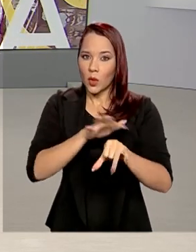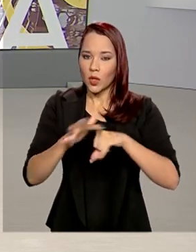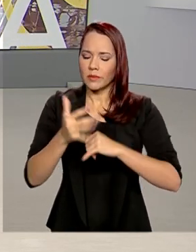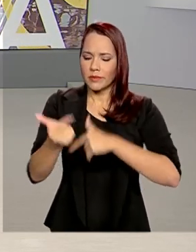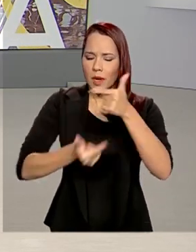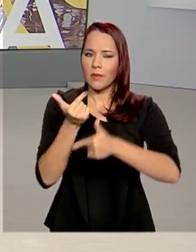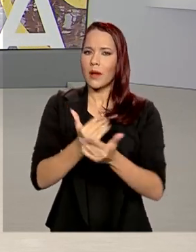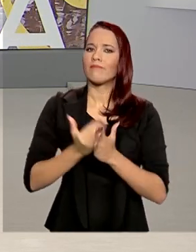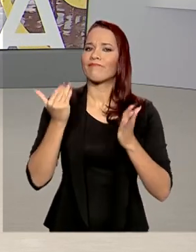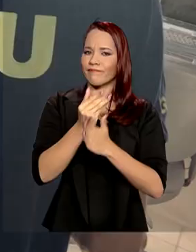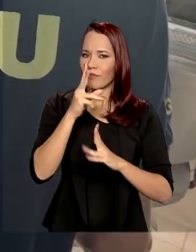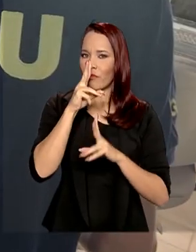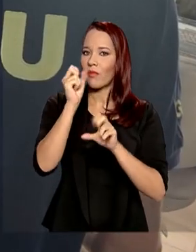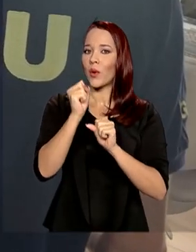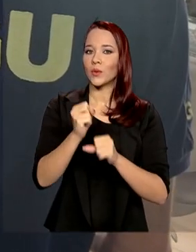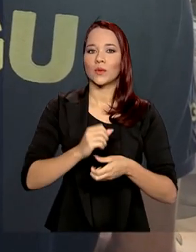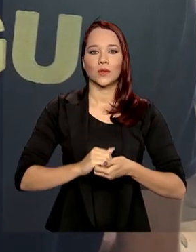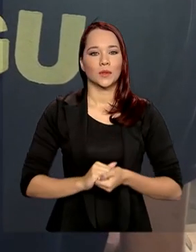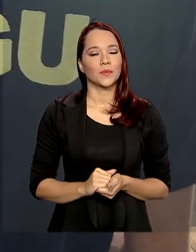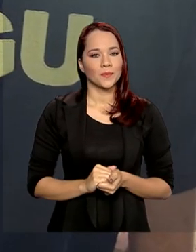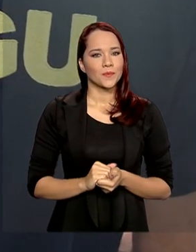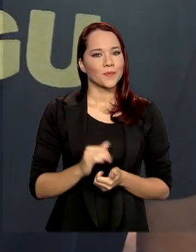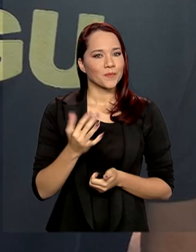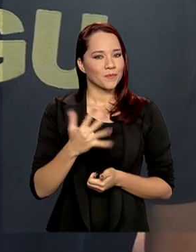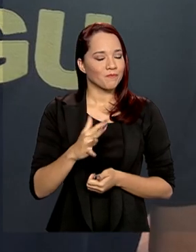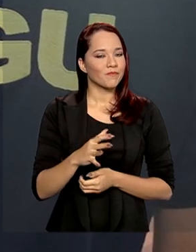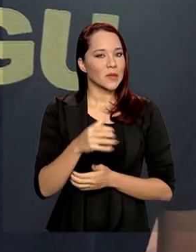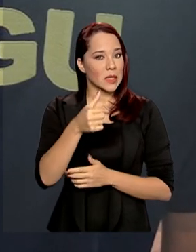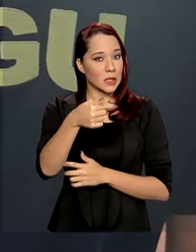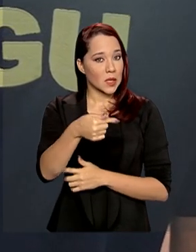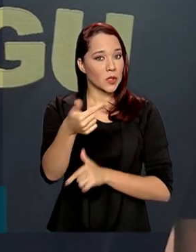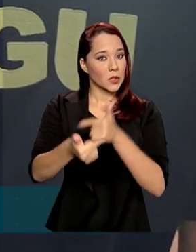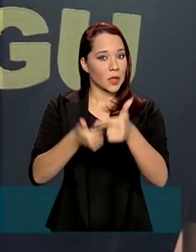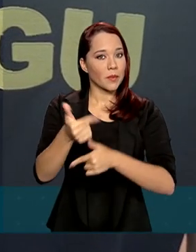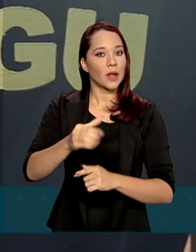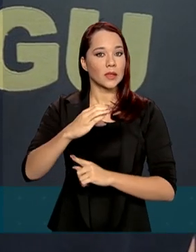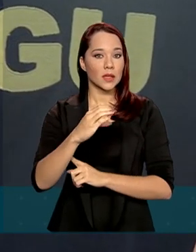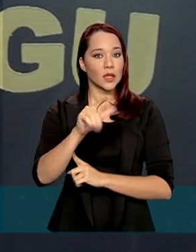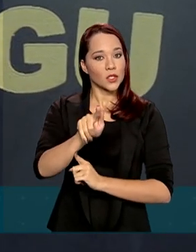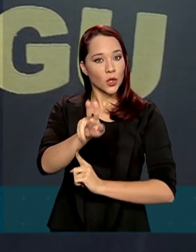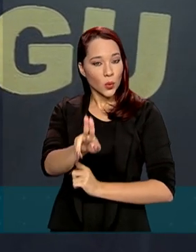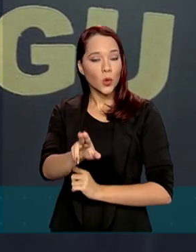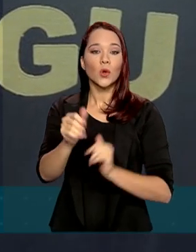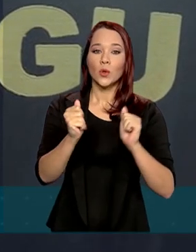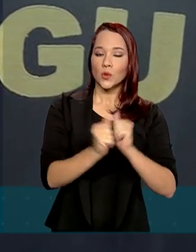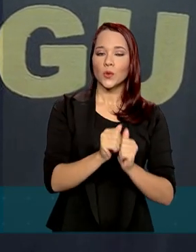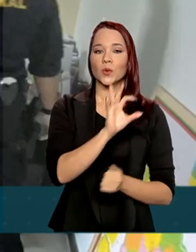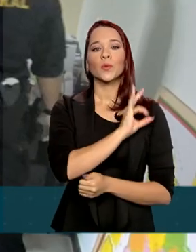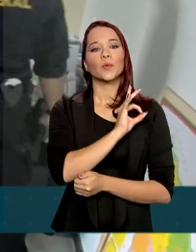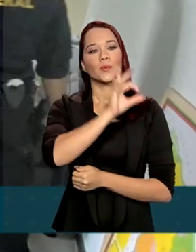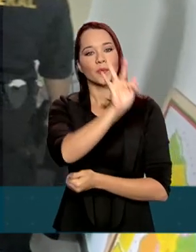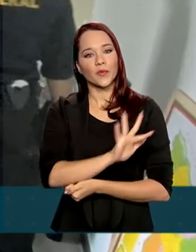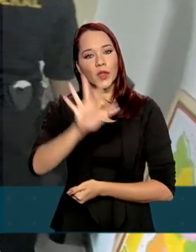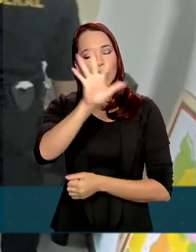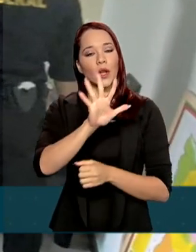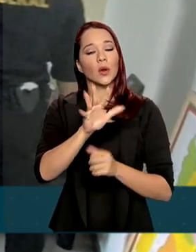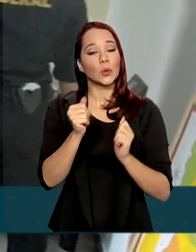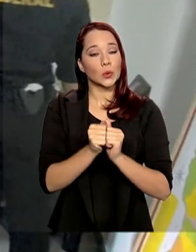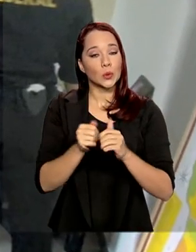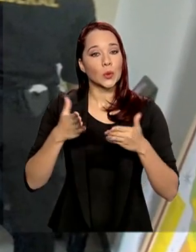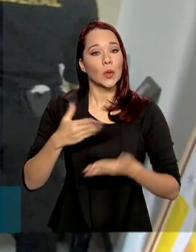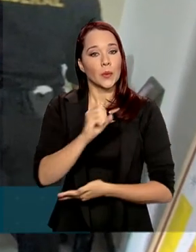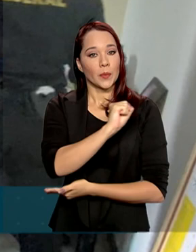intensificado. Pelo menos sete operações da CGU, em parceria com a Polícia Federal e o Ministério